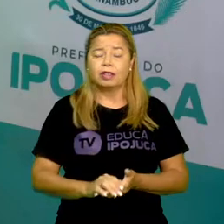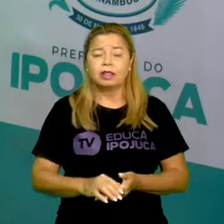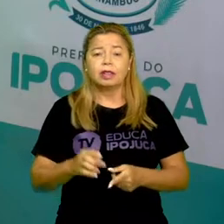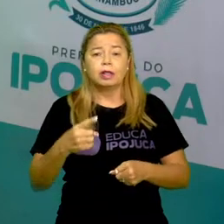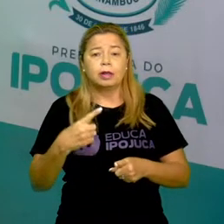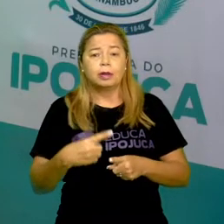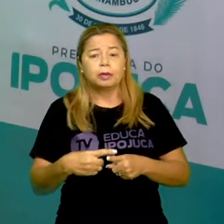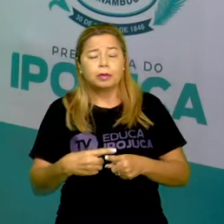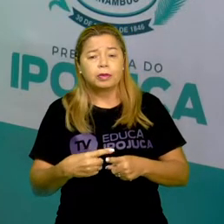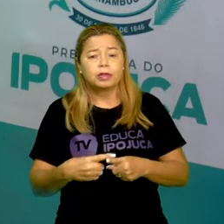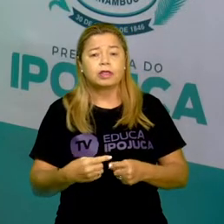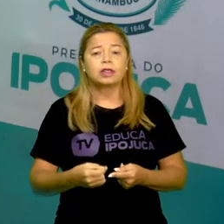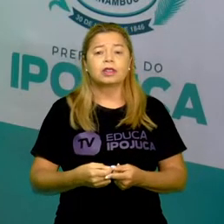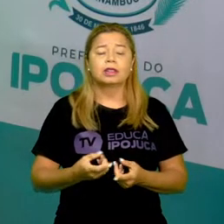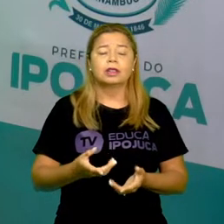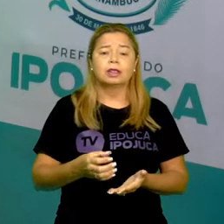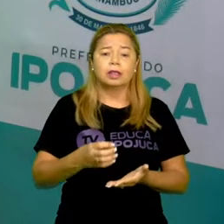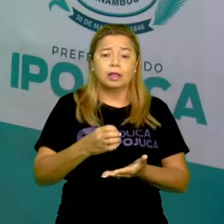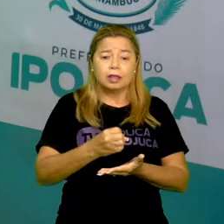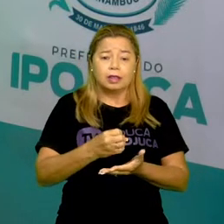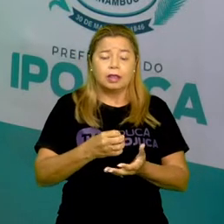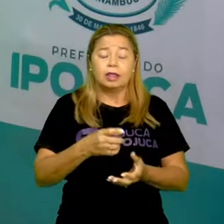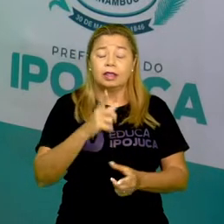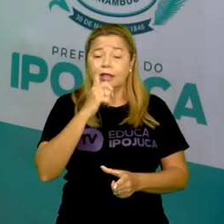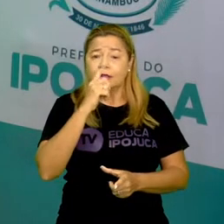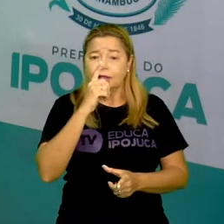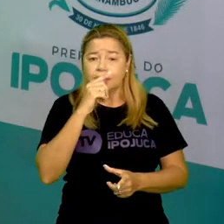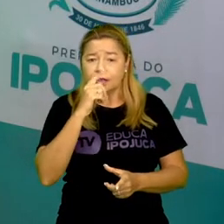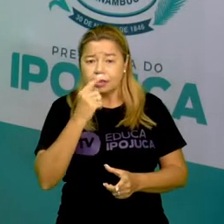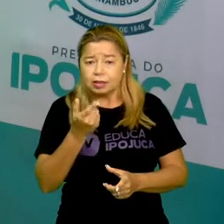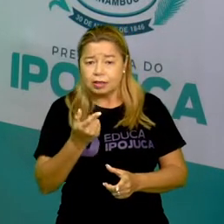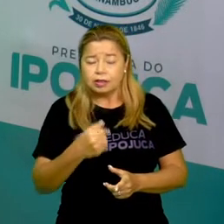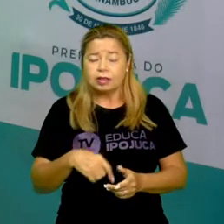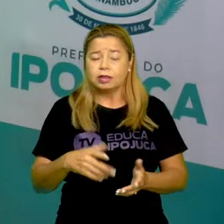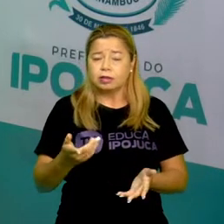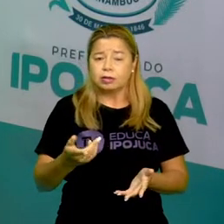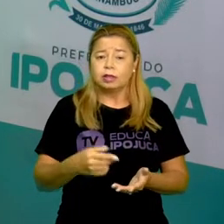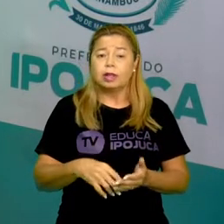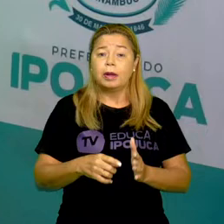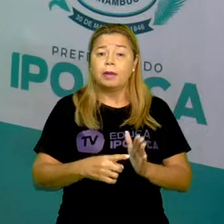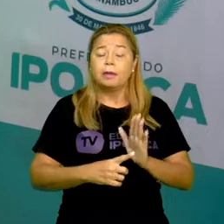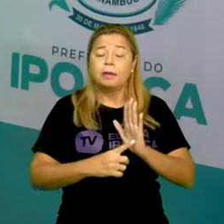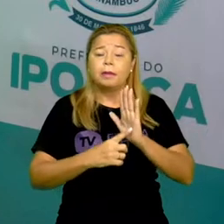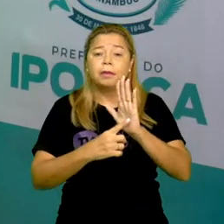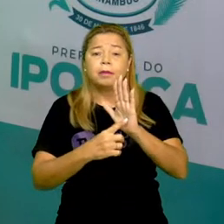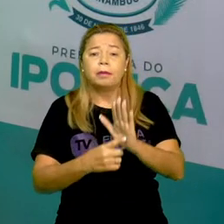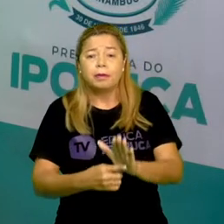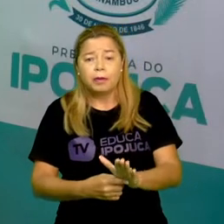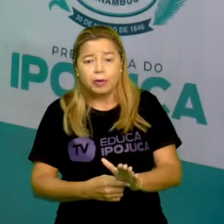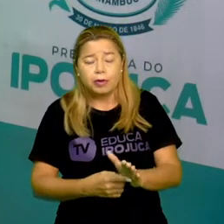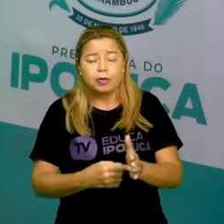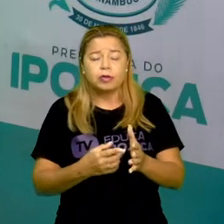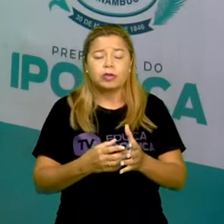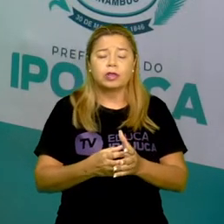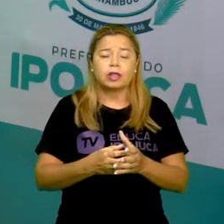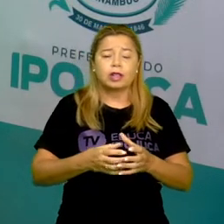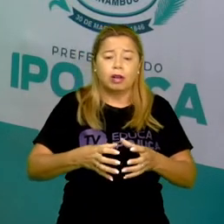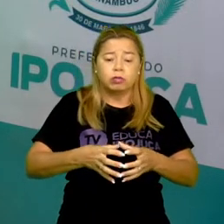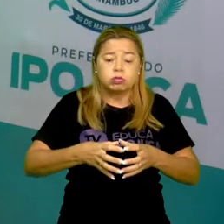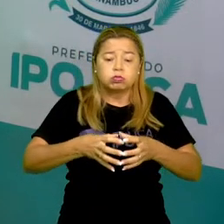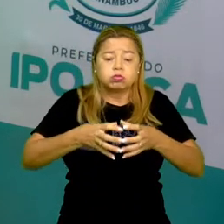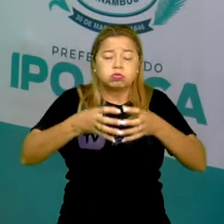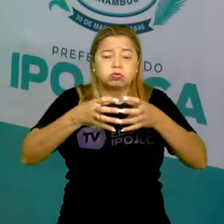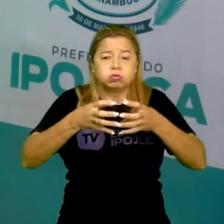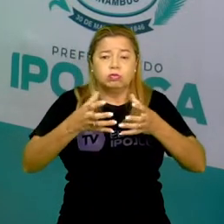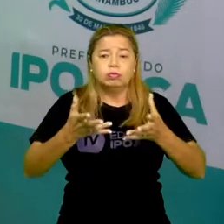que corresponde à capacidade, a volume. E 8 é uma medida